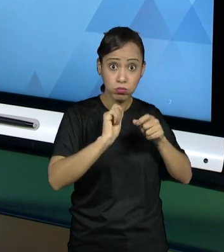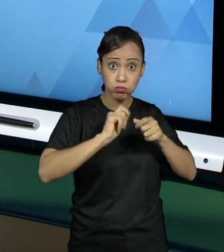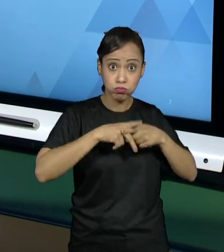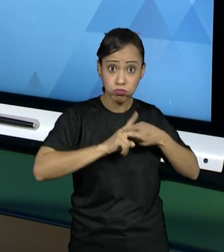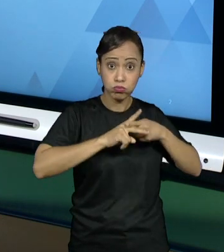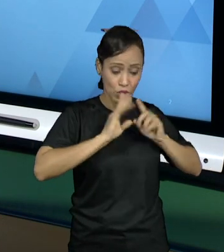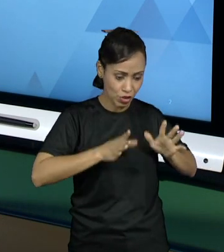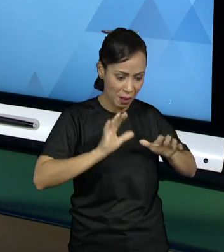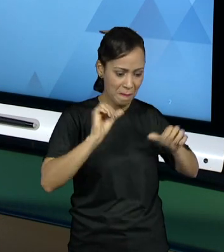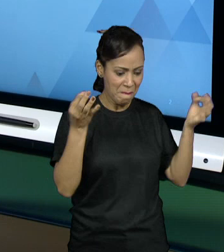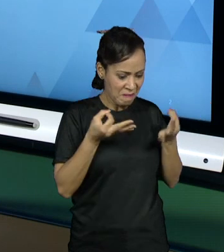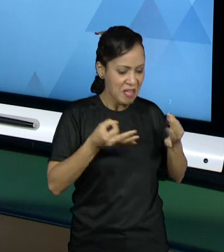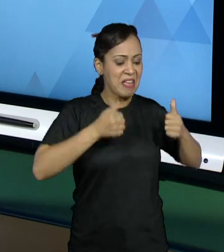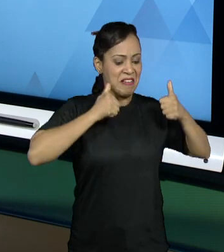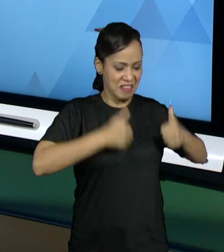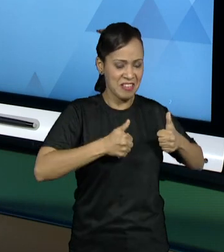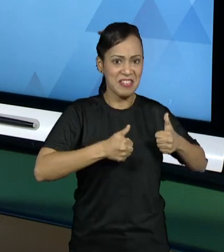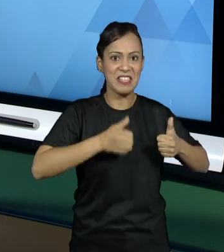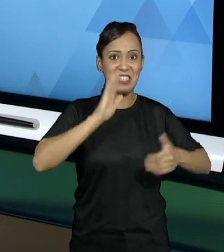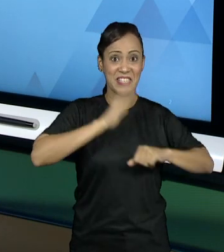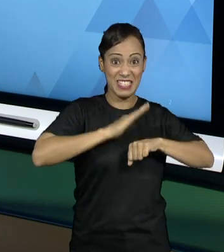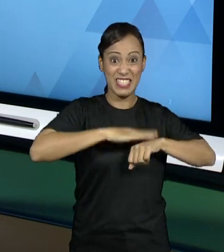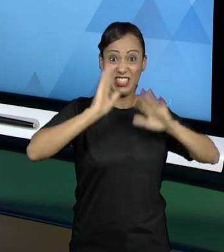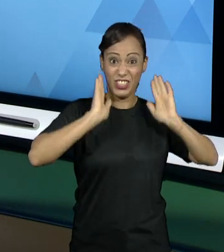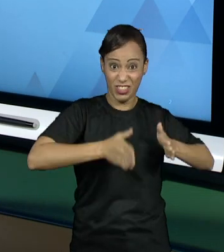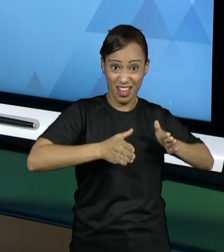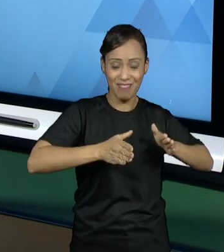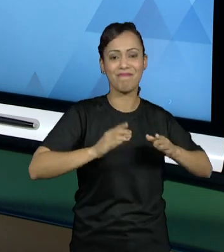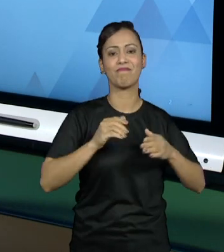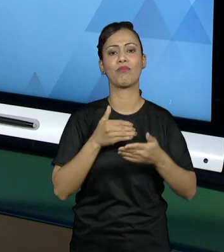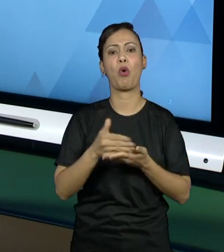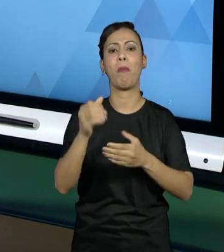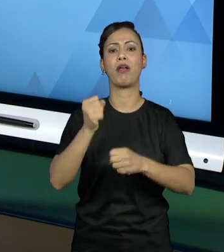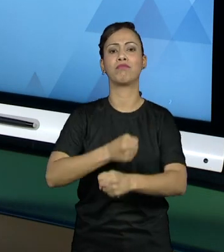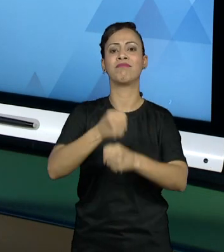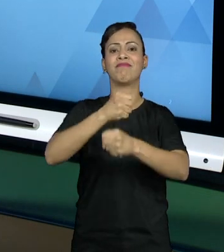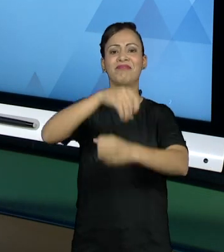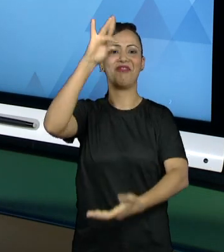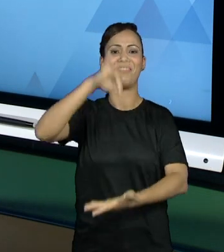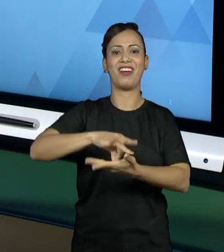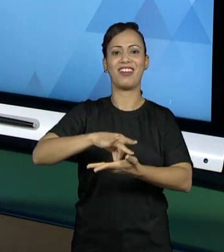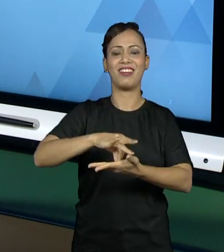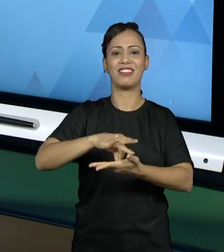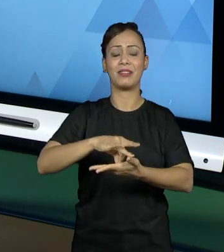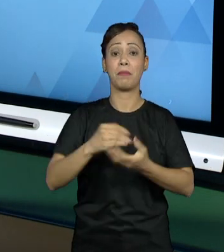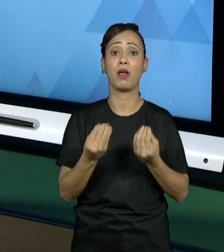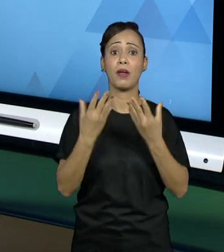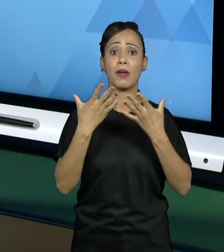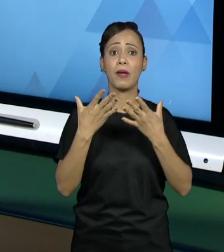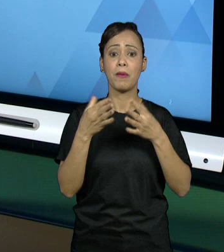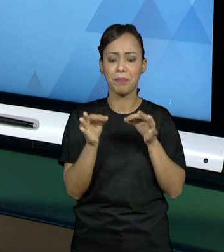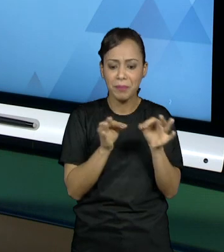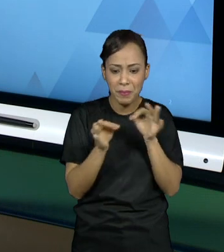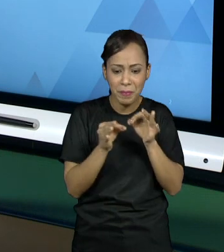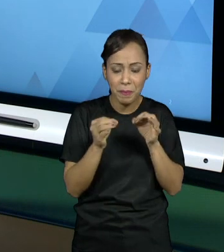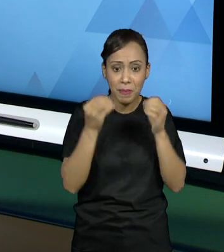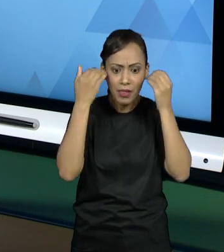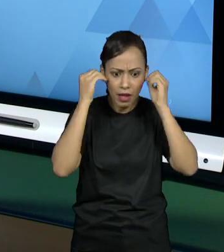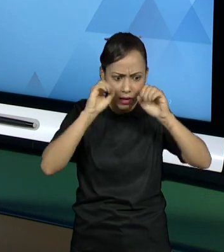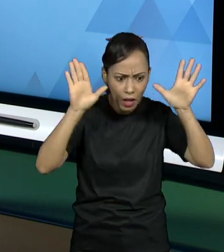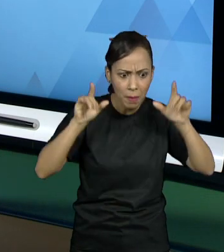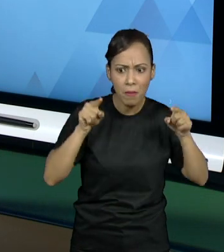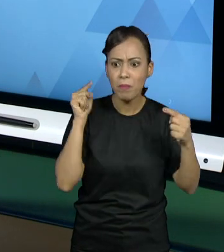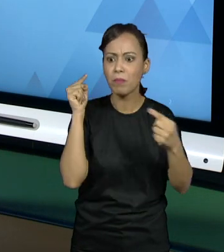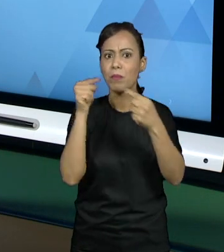começar a desenvolver e construir a minha casa. Isso também vai facilitar o processo de construção, porque o